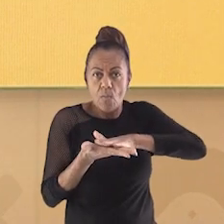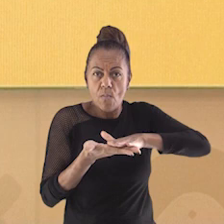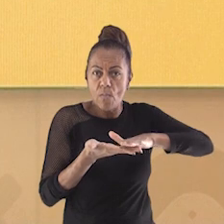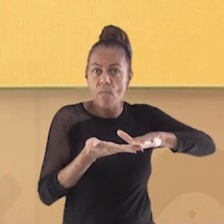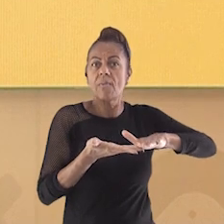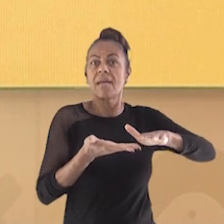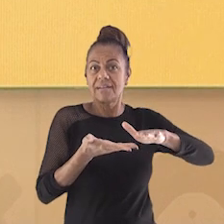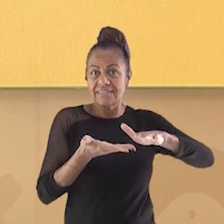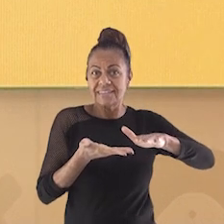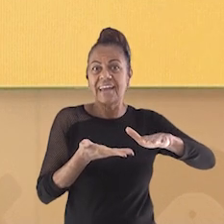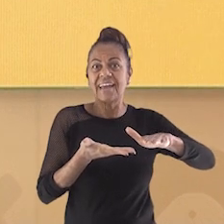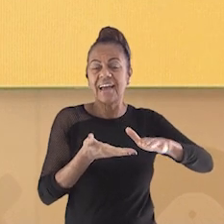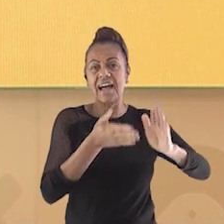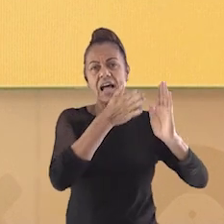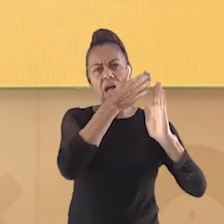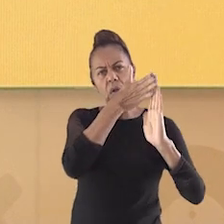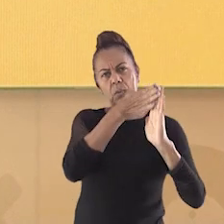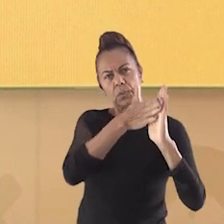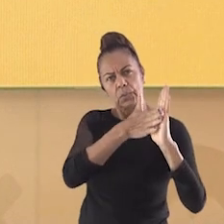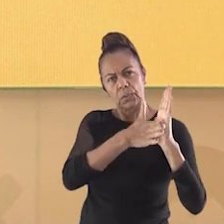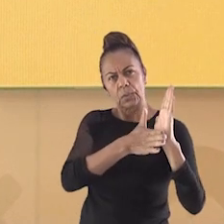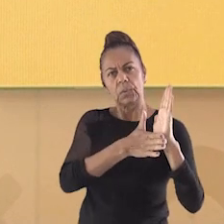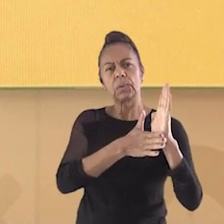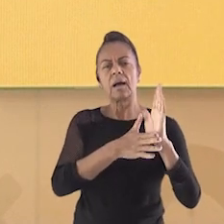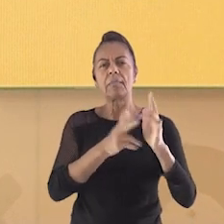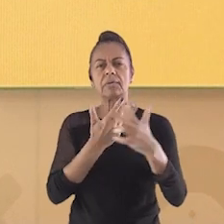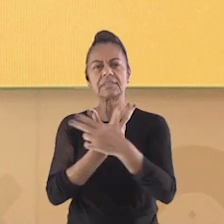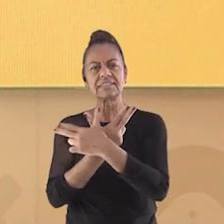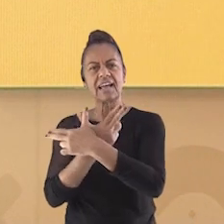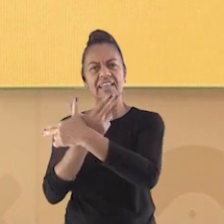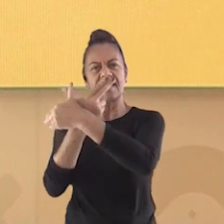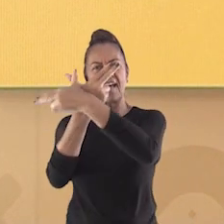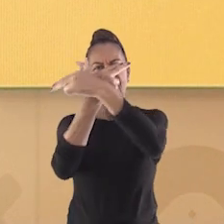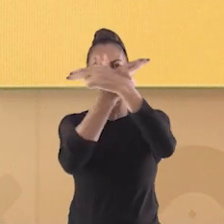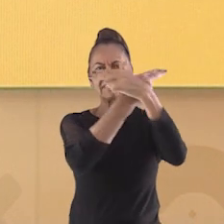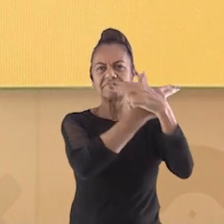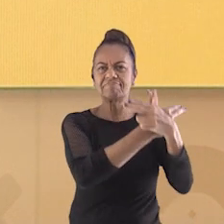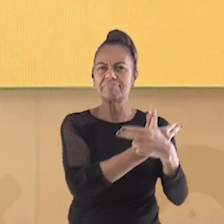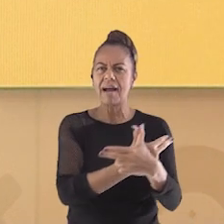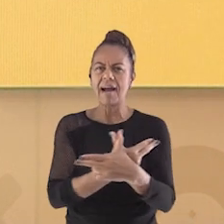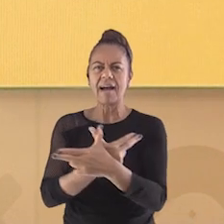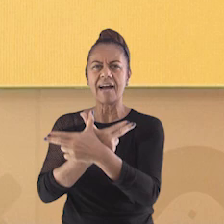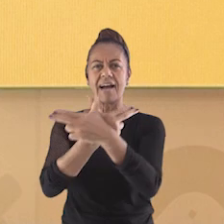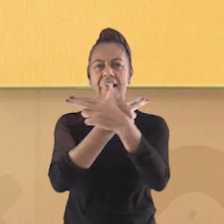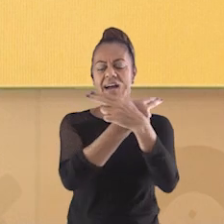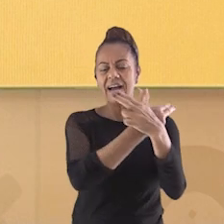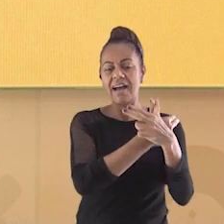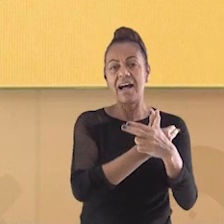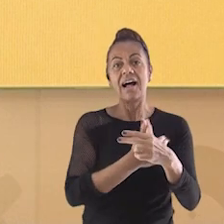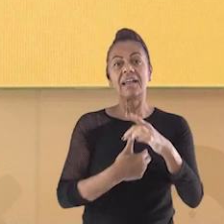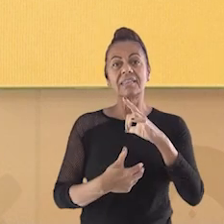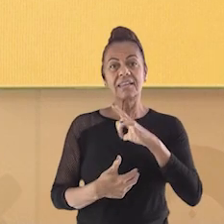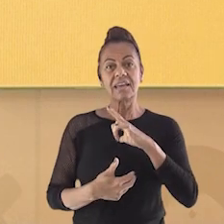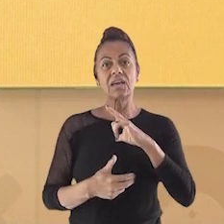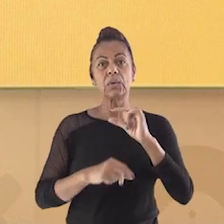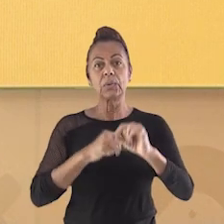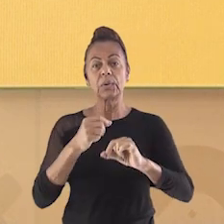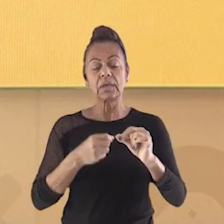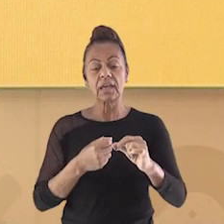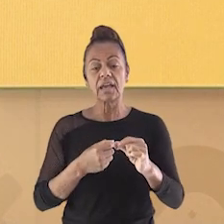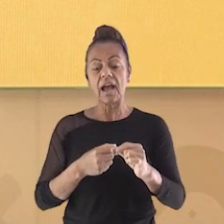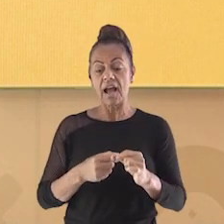artificiais que giram em torno da Terra. Esses satélites, eles contêm sensores